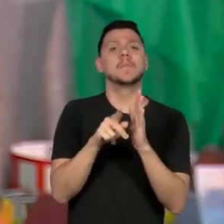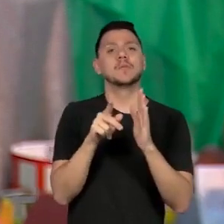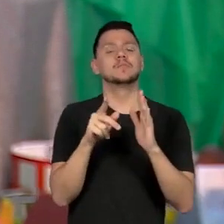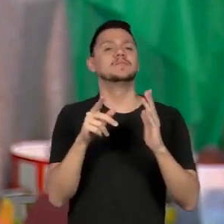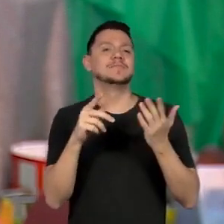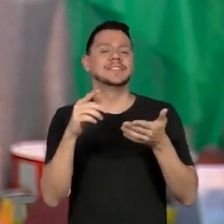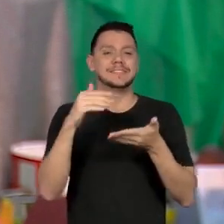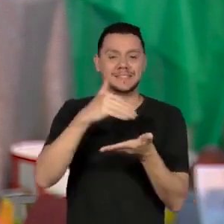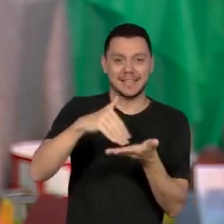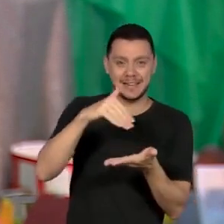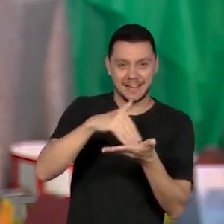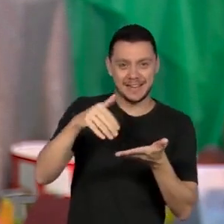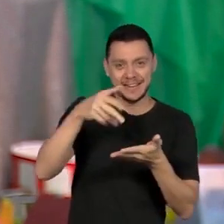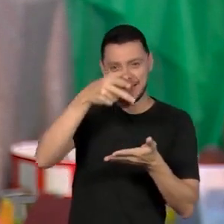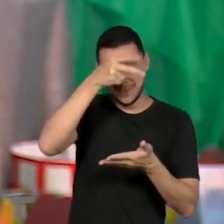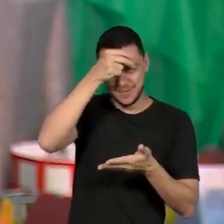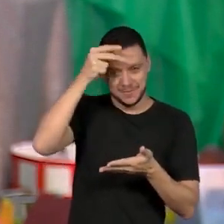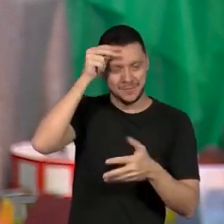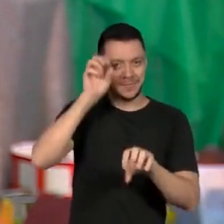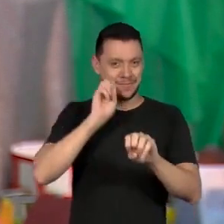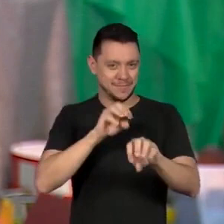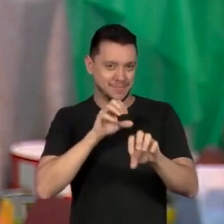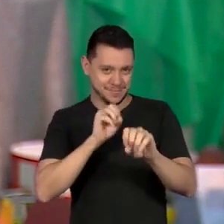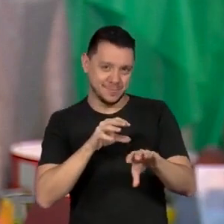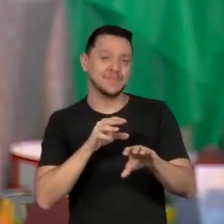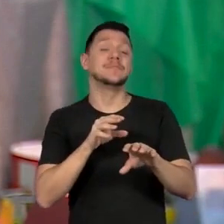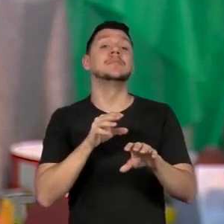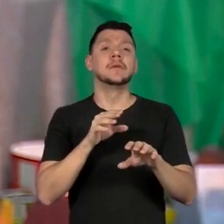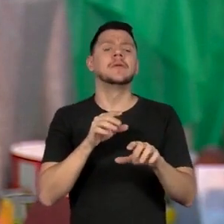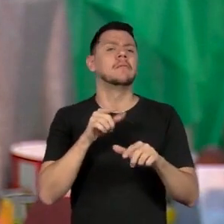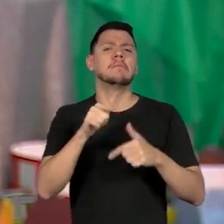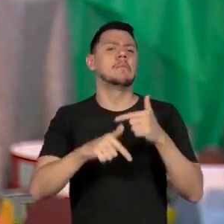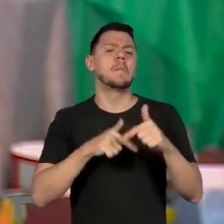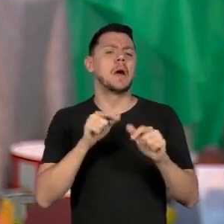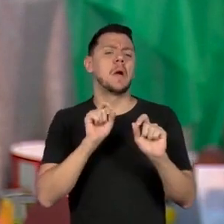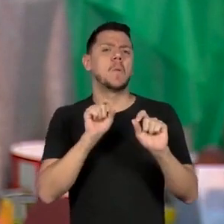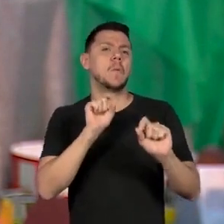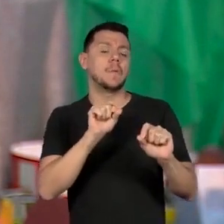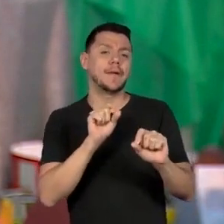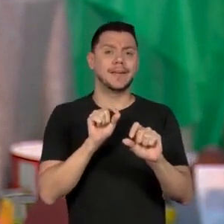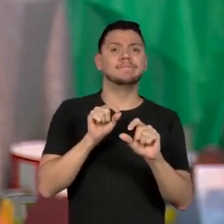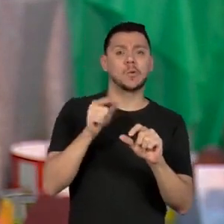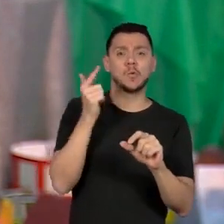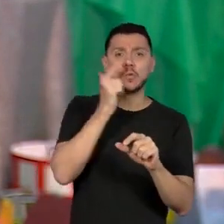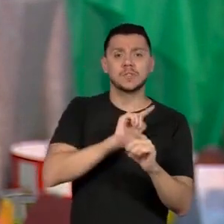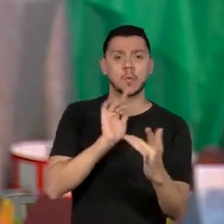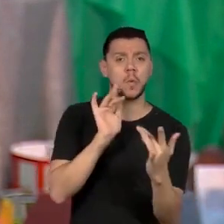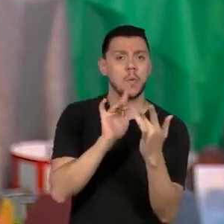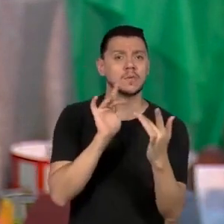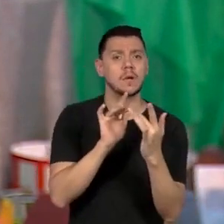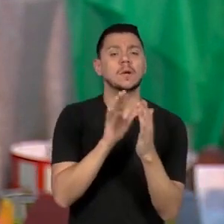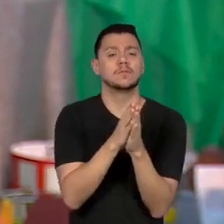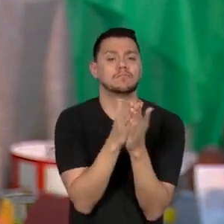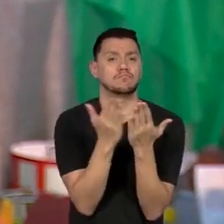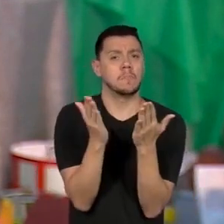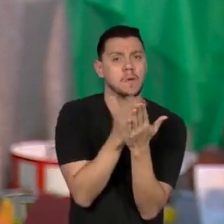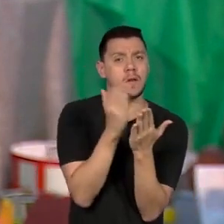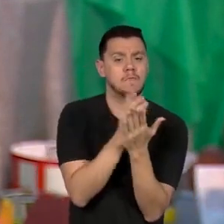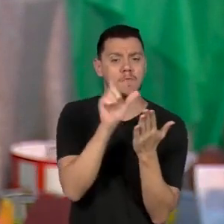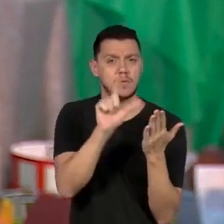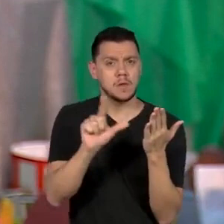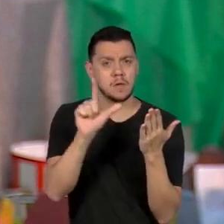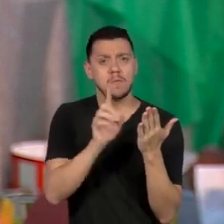de educação, que é o trabalho de acesso à literatura, dessa construção, deles conhecerem os